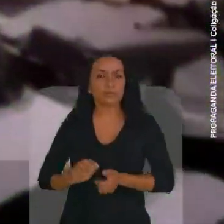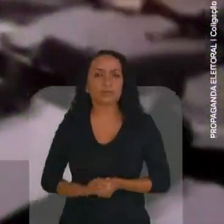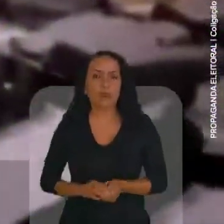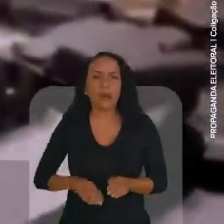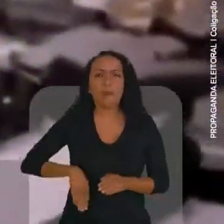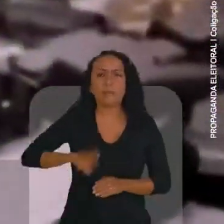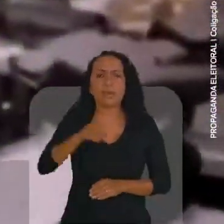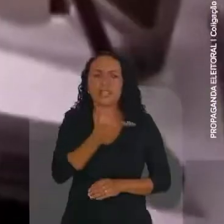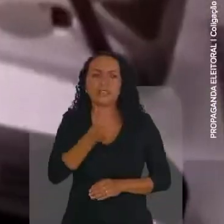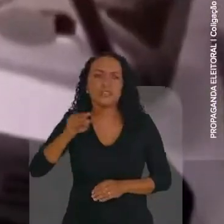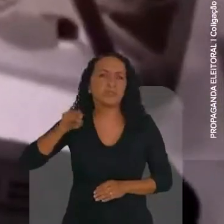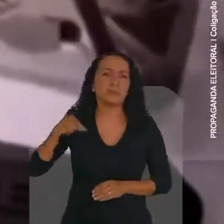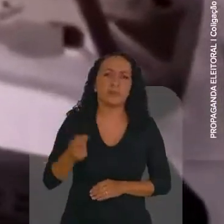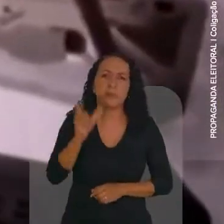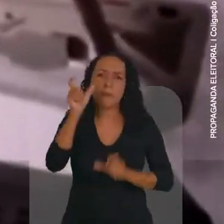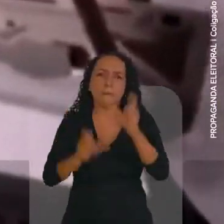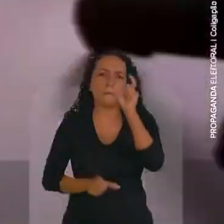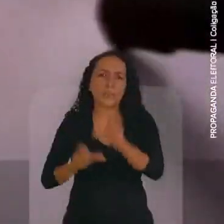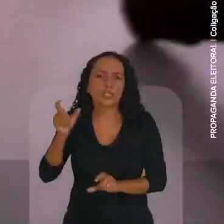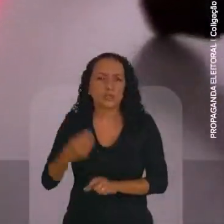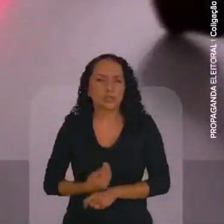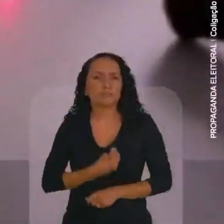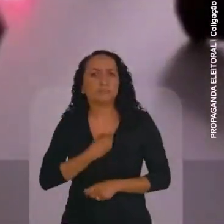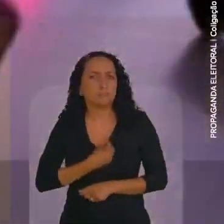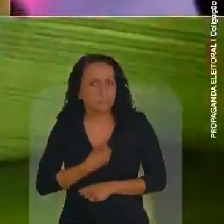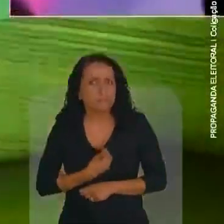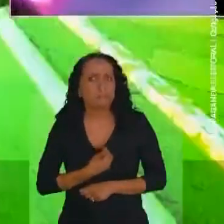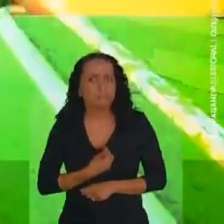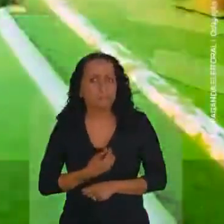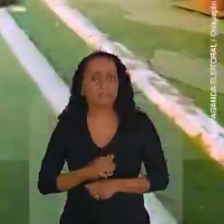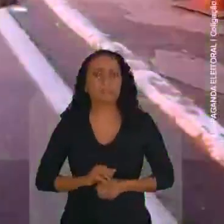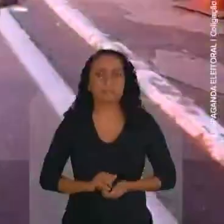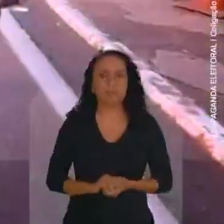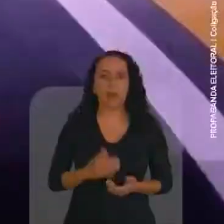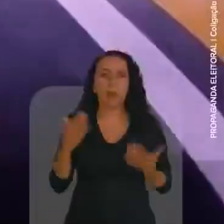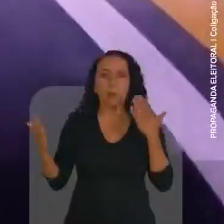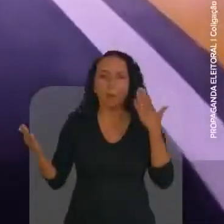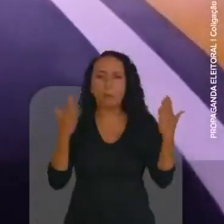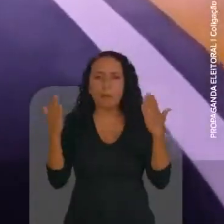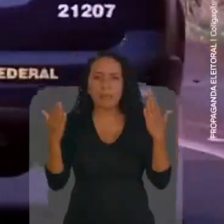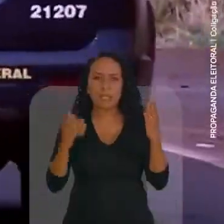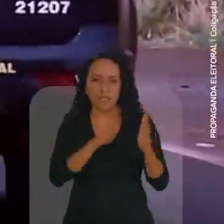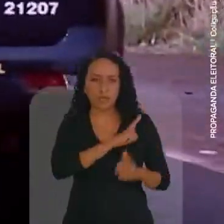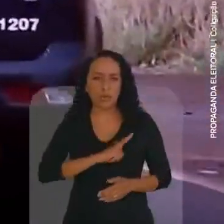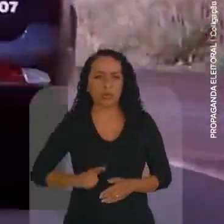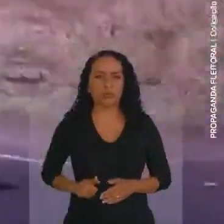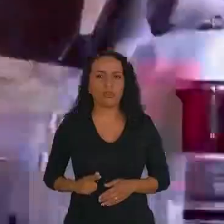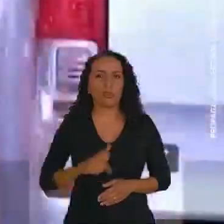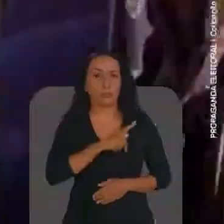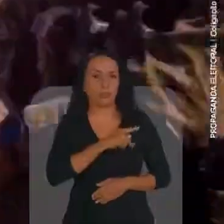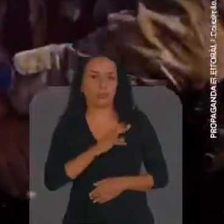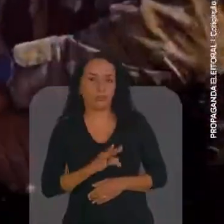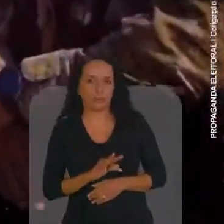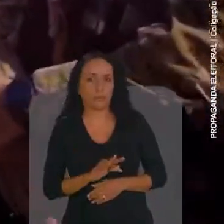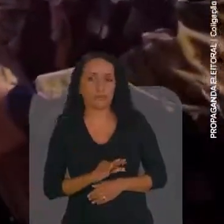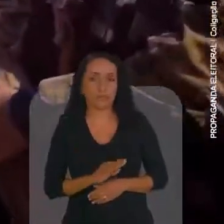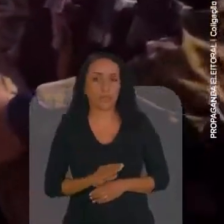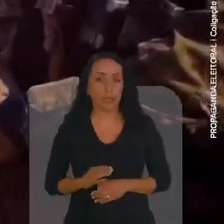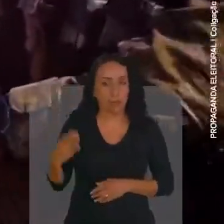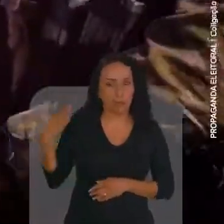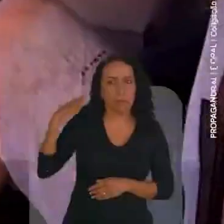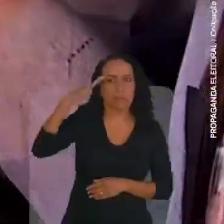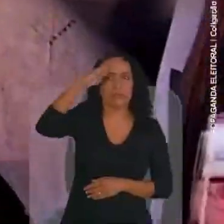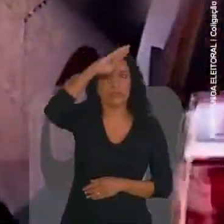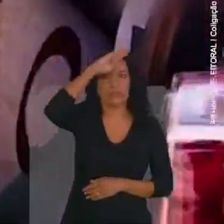Mais de 20 mil pessoas deixaram de ser assassinadas por ano, em comparação com os governos do PT. Com Bolsonaro,